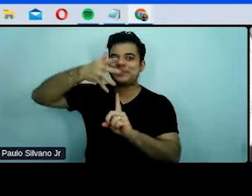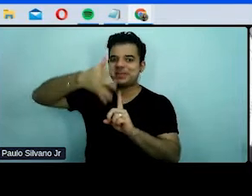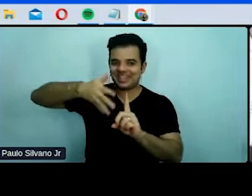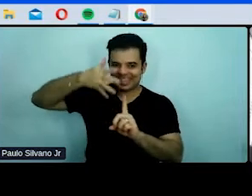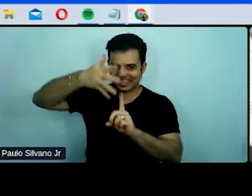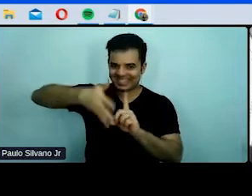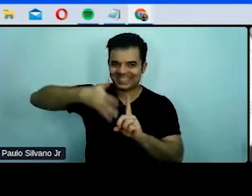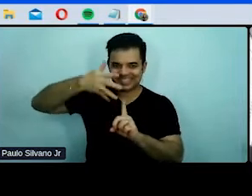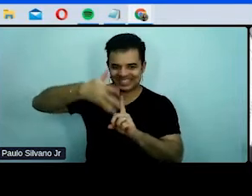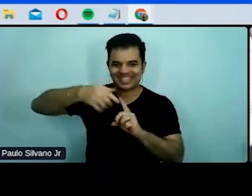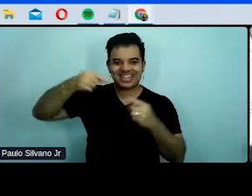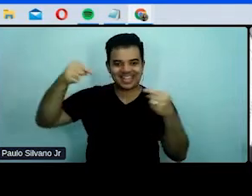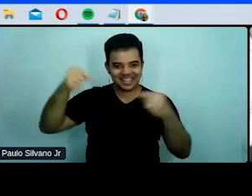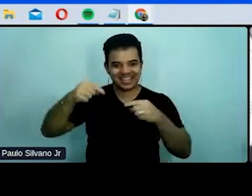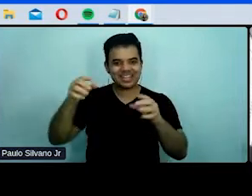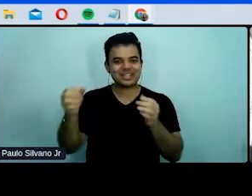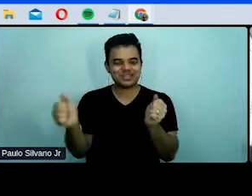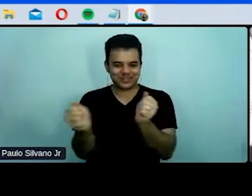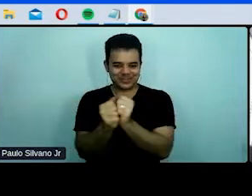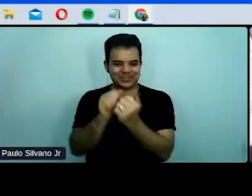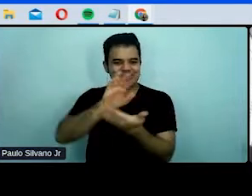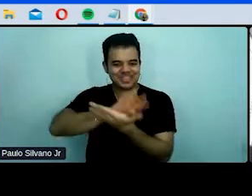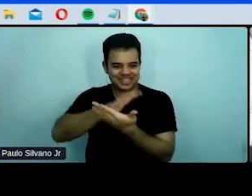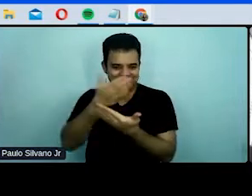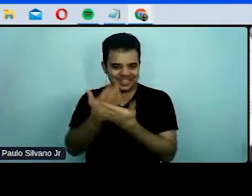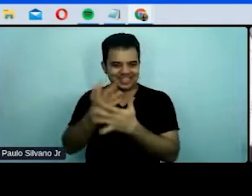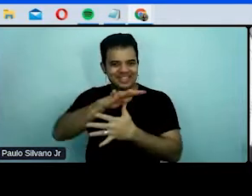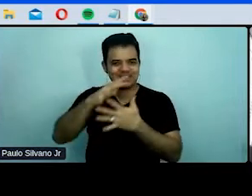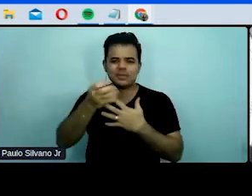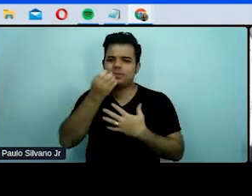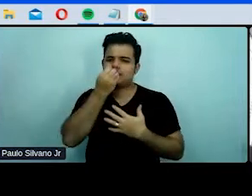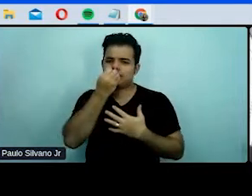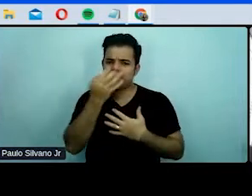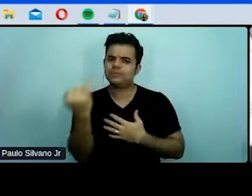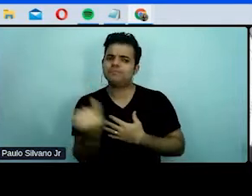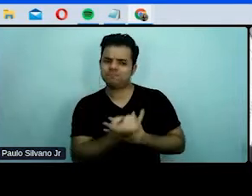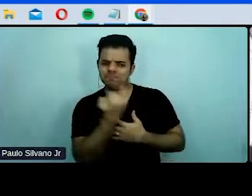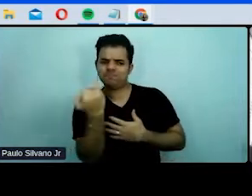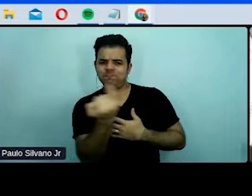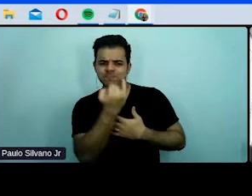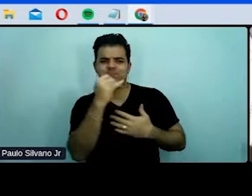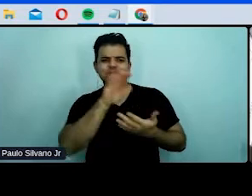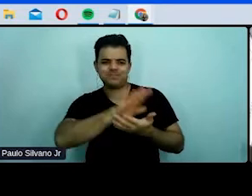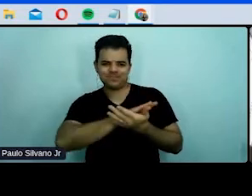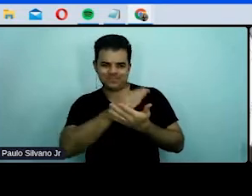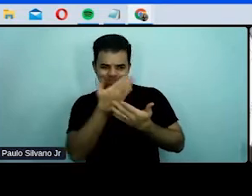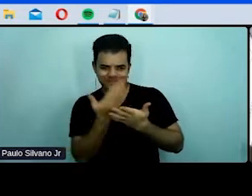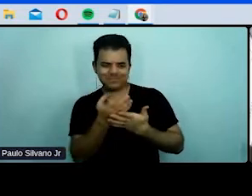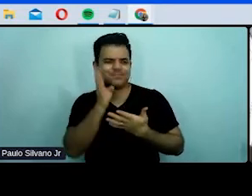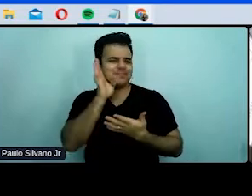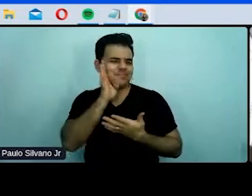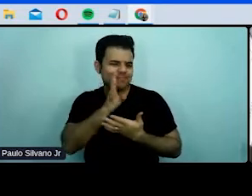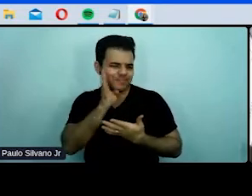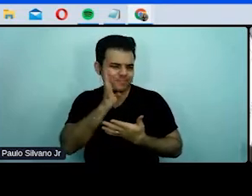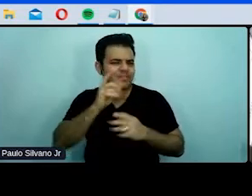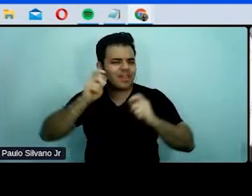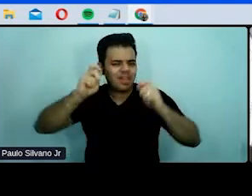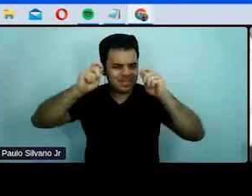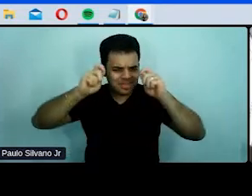faço com tradição simultânea, eu acho que é super relevante, é muito legal a gente poder